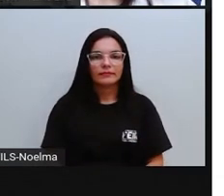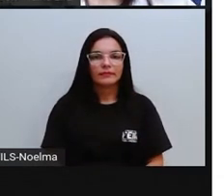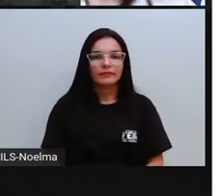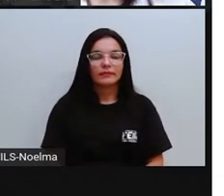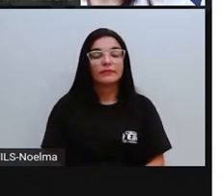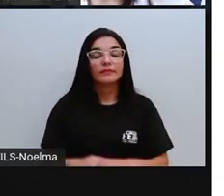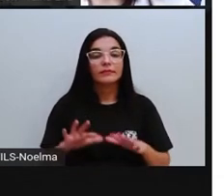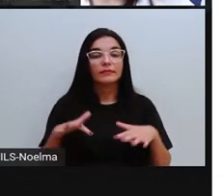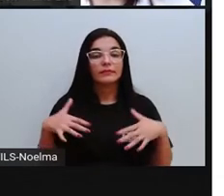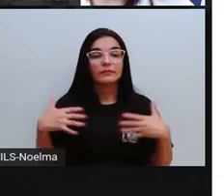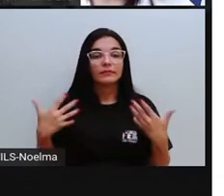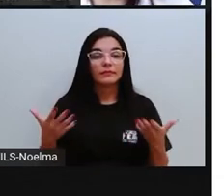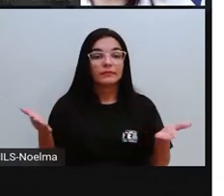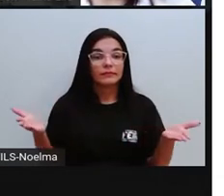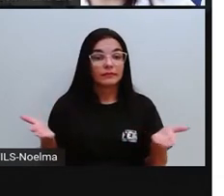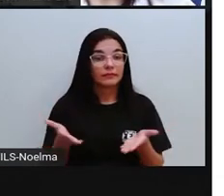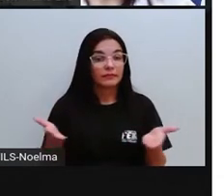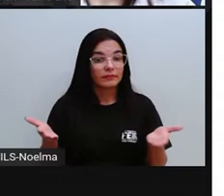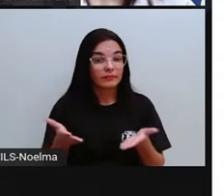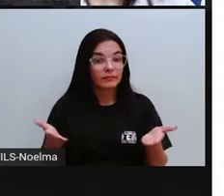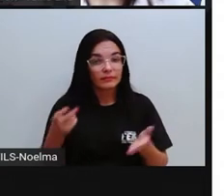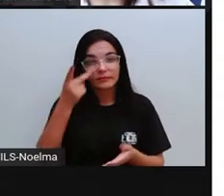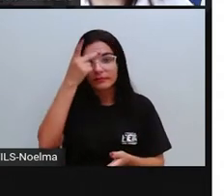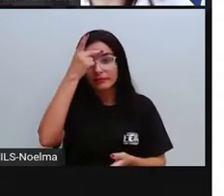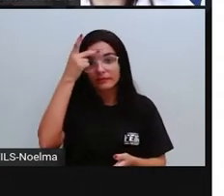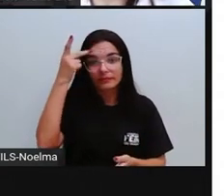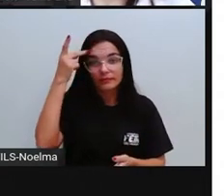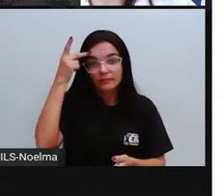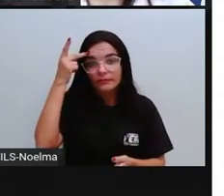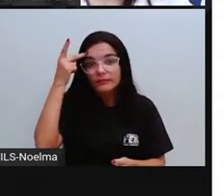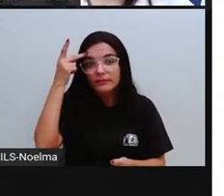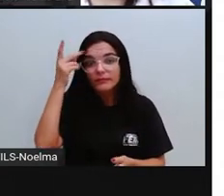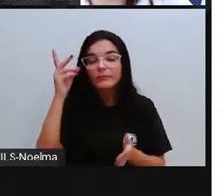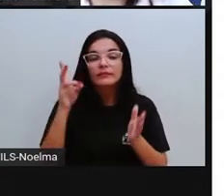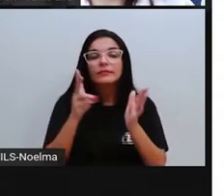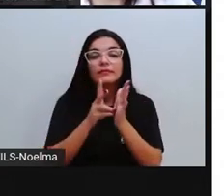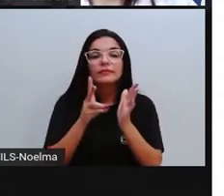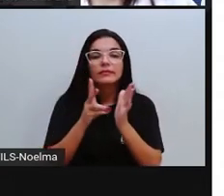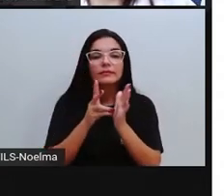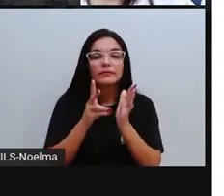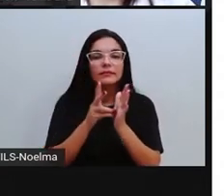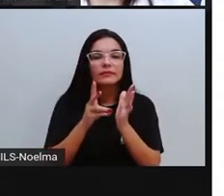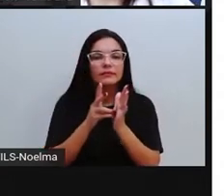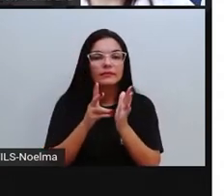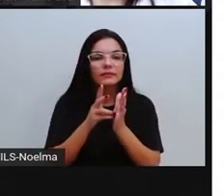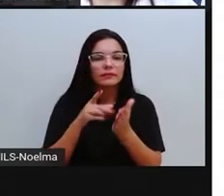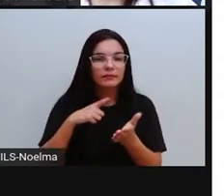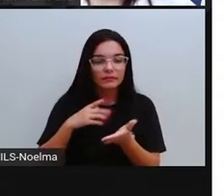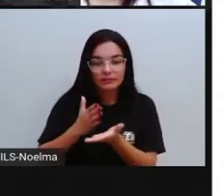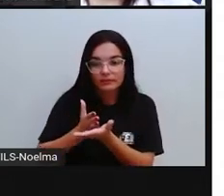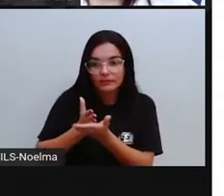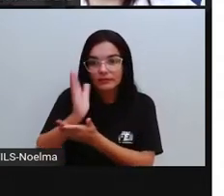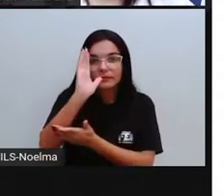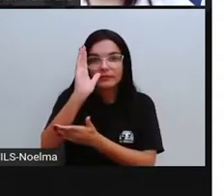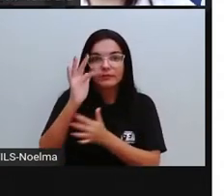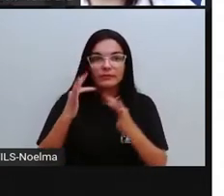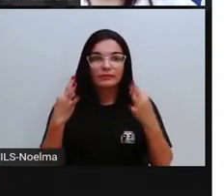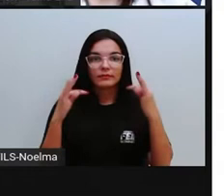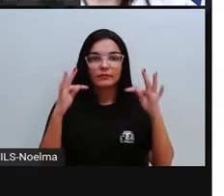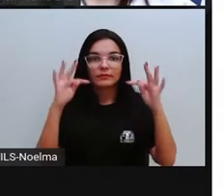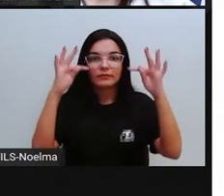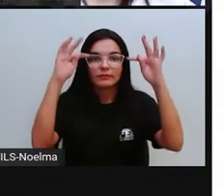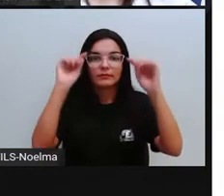Bom, atualmente, os povos indígenas, né, com o avanço da tecnologia,